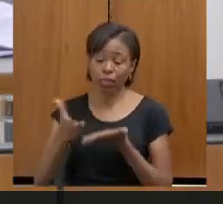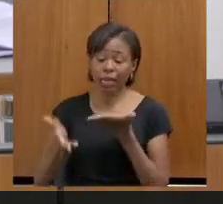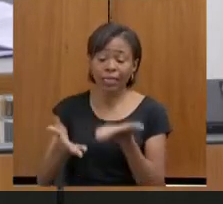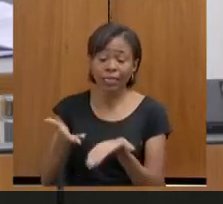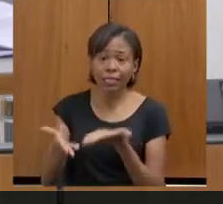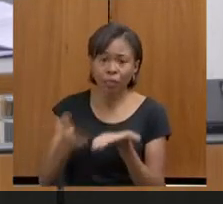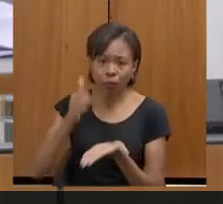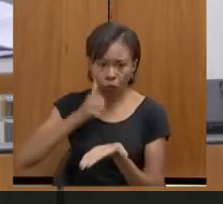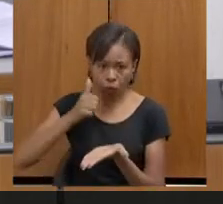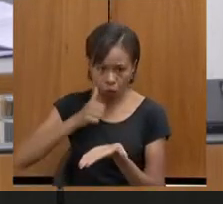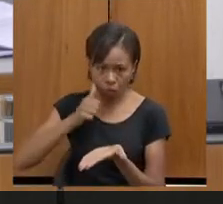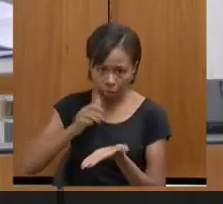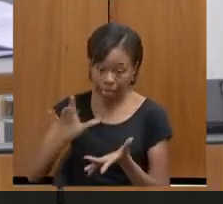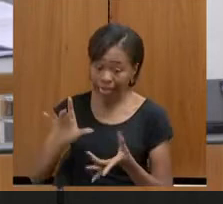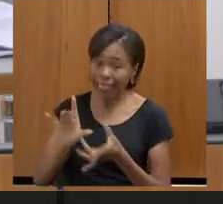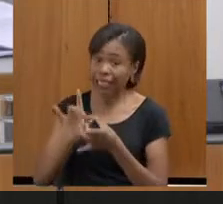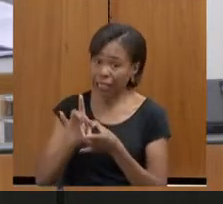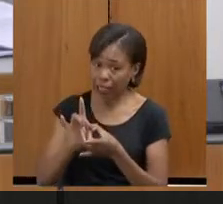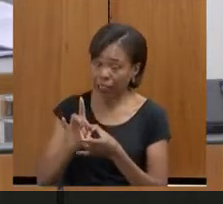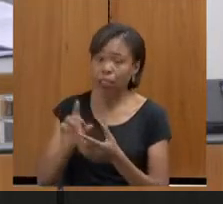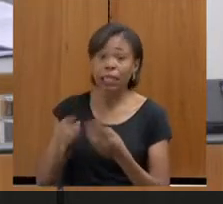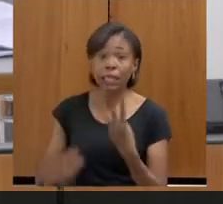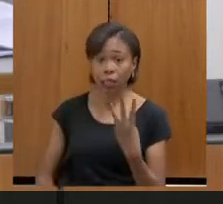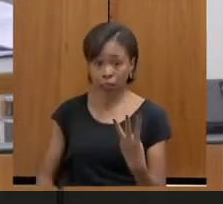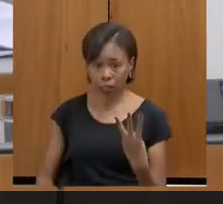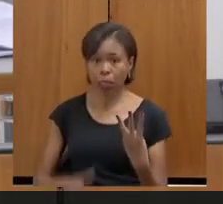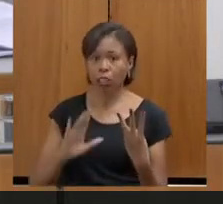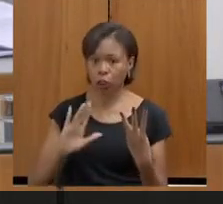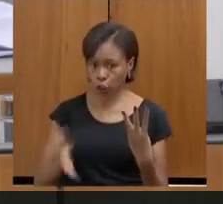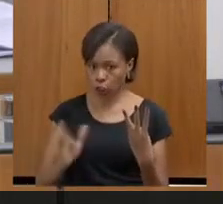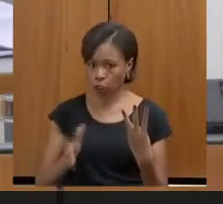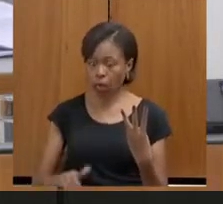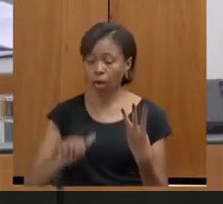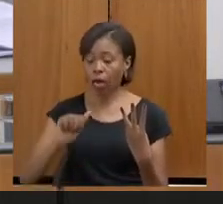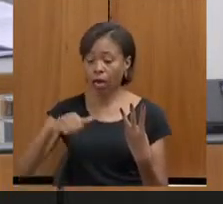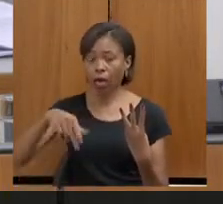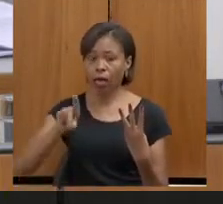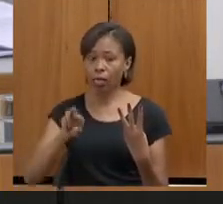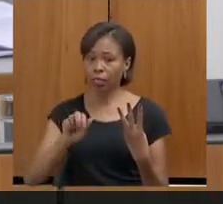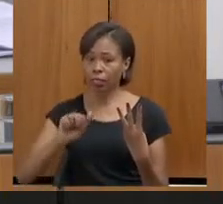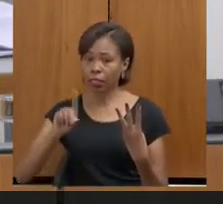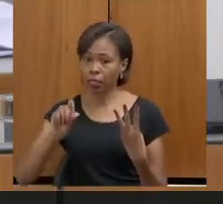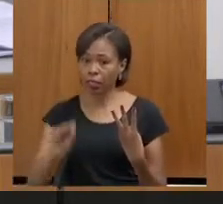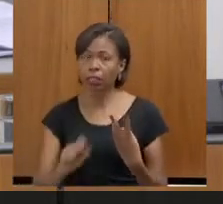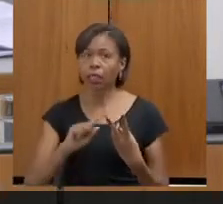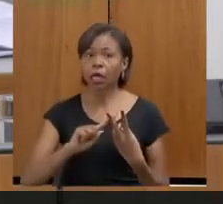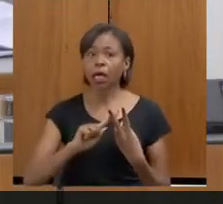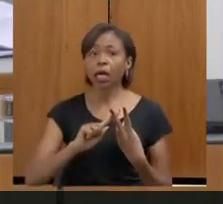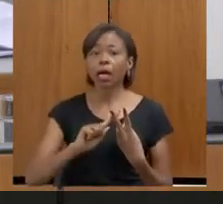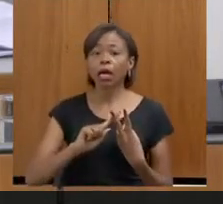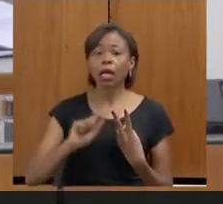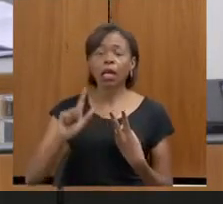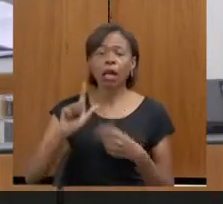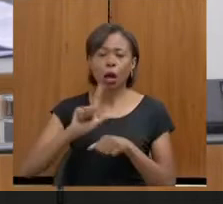exemplo, nós temos três já em fase de implantação, em Andradas, em Conceição das Alagoas e em Lagoa Santa,